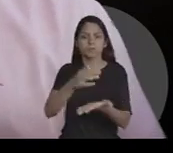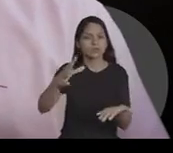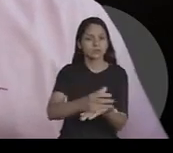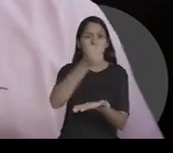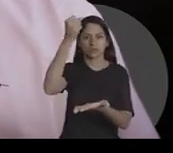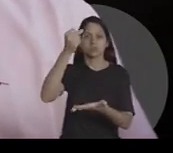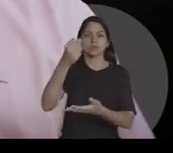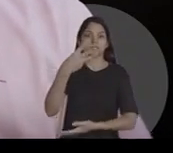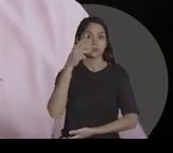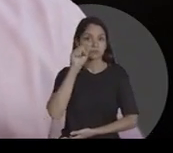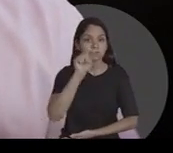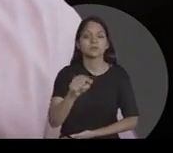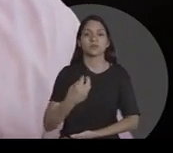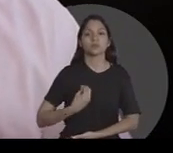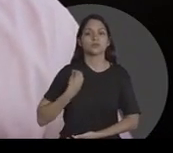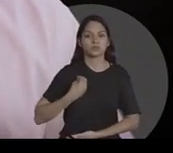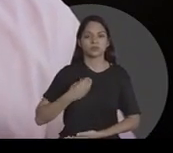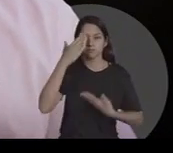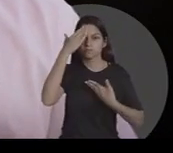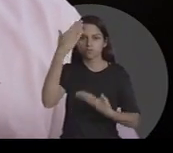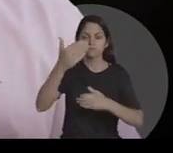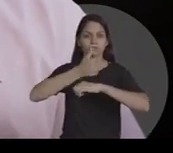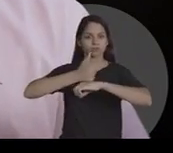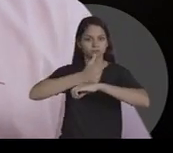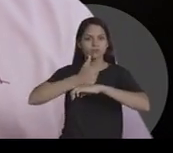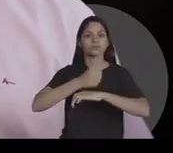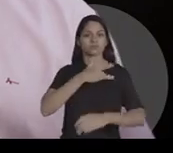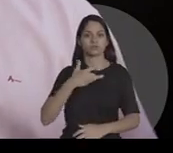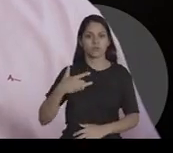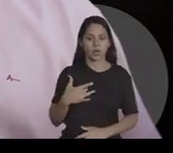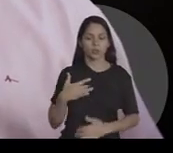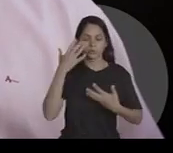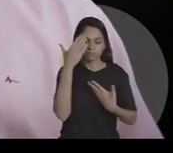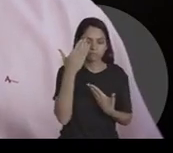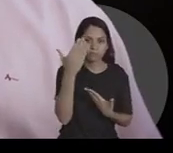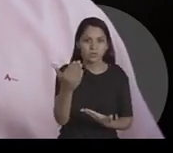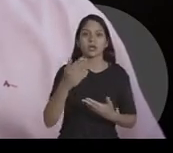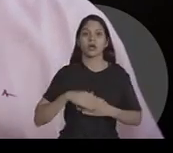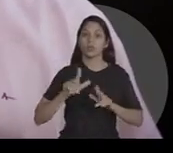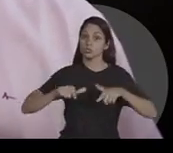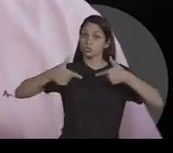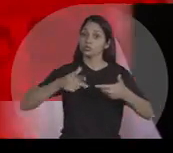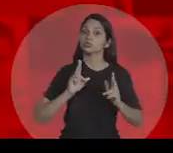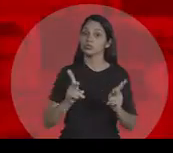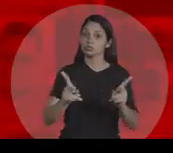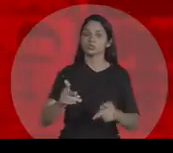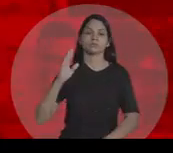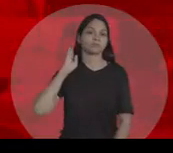de 3 mil vidas. Agradeço aos profissionais de saúde pela sua dedicação. A luta contra a Covid continua.